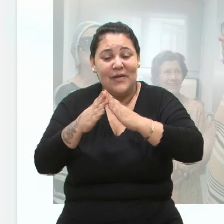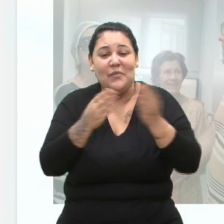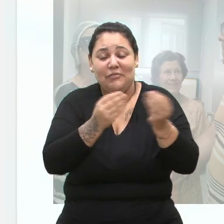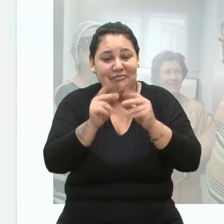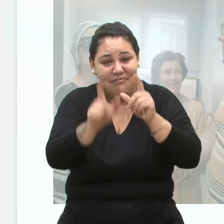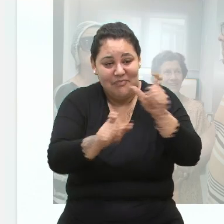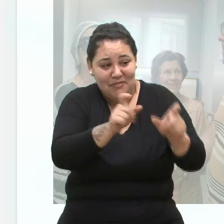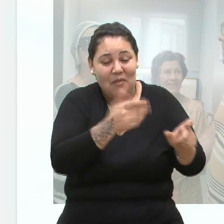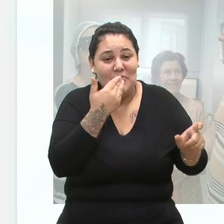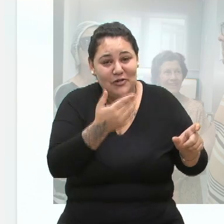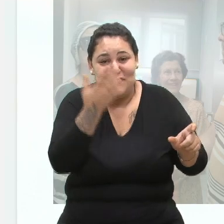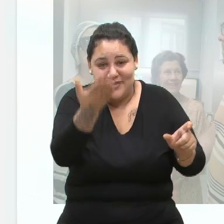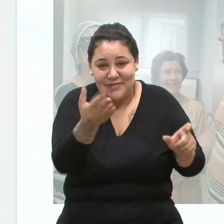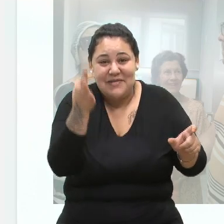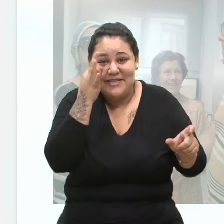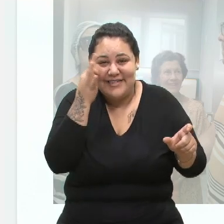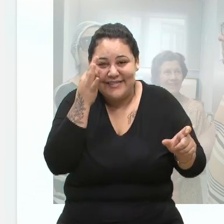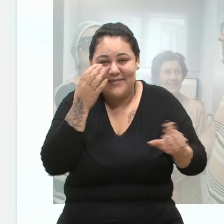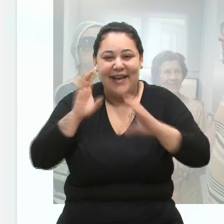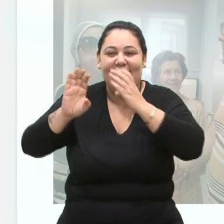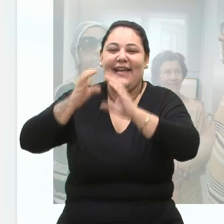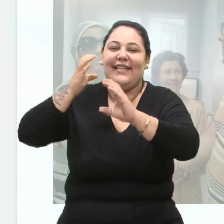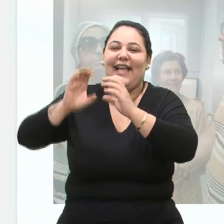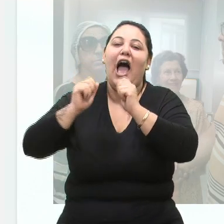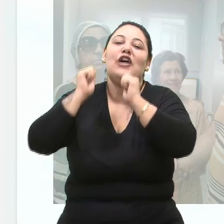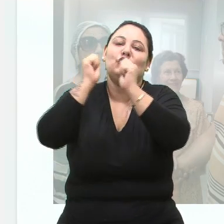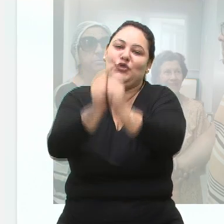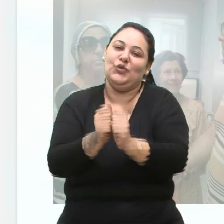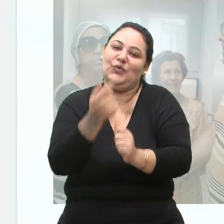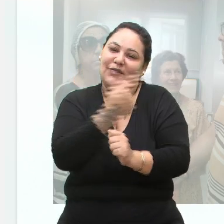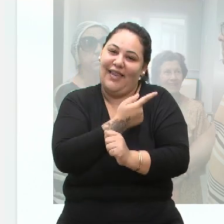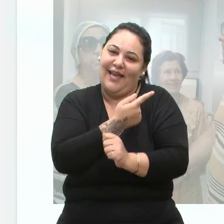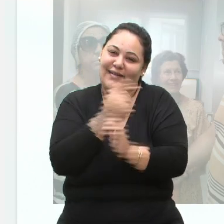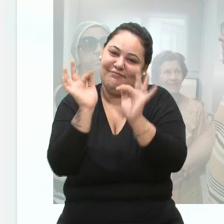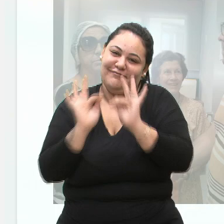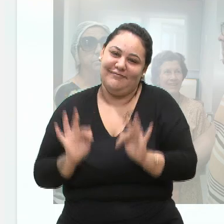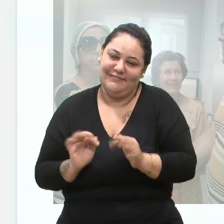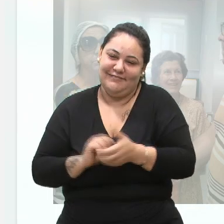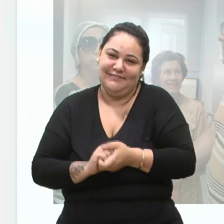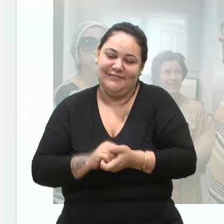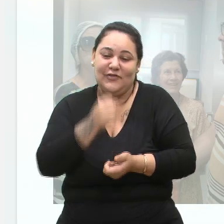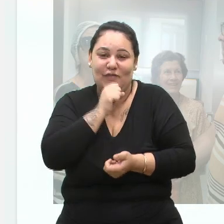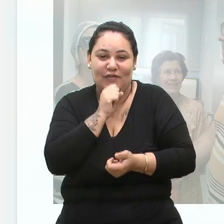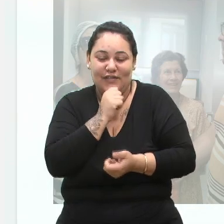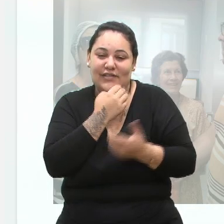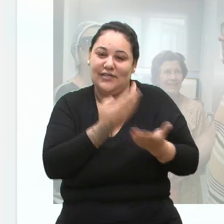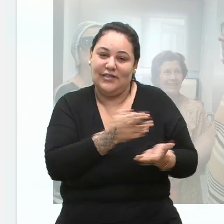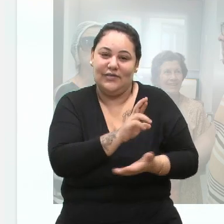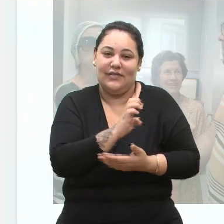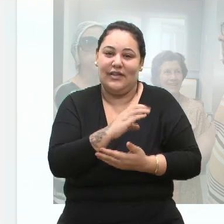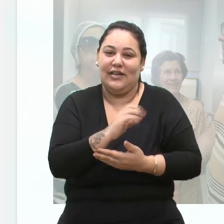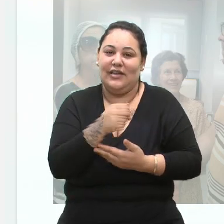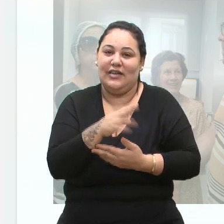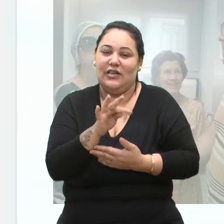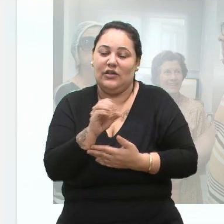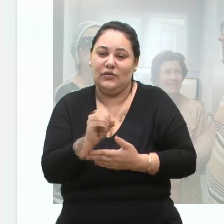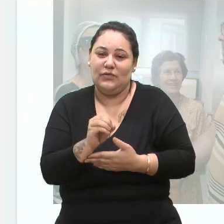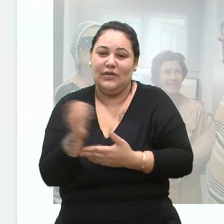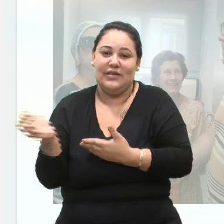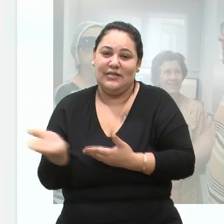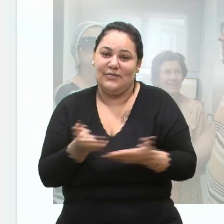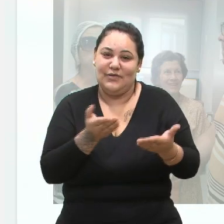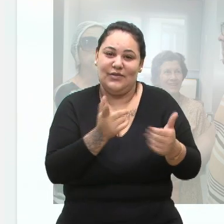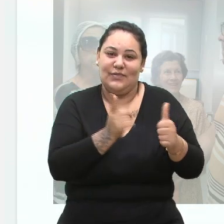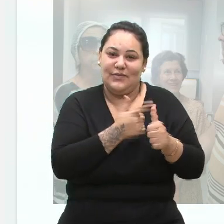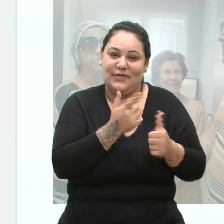lá, então, para fazer umas músicas lá para os nossos vovós. Então, o Recanto da Compaixão recebeu os primeiros moradores no